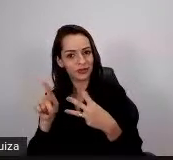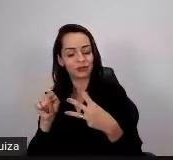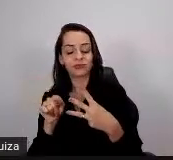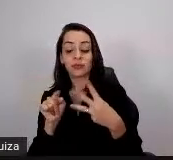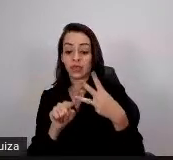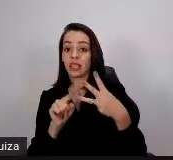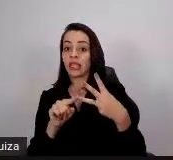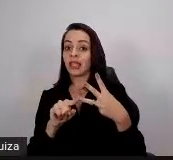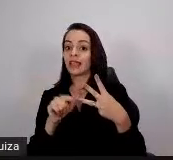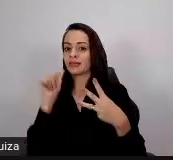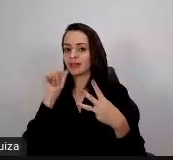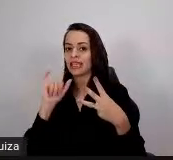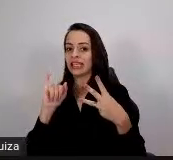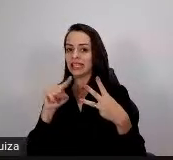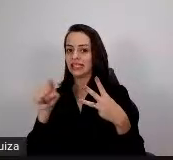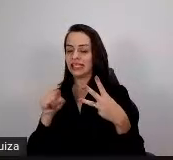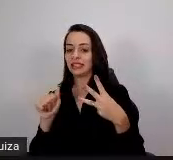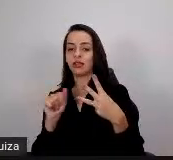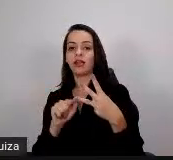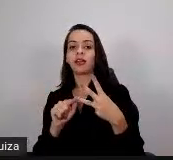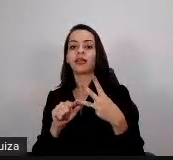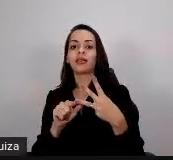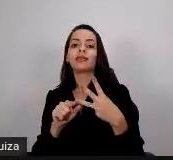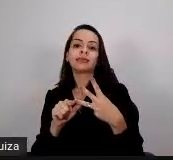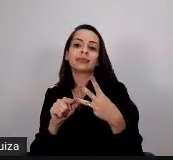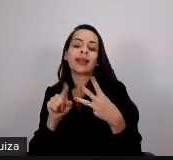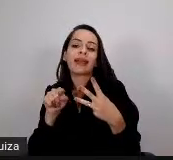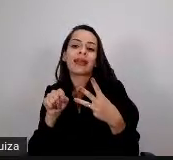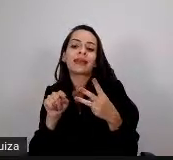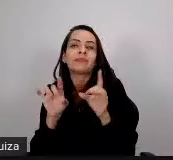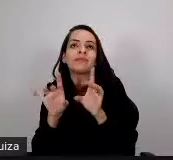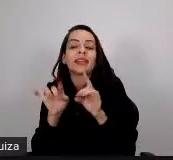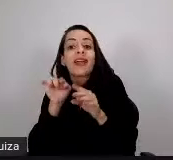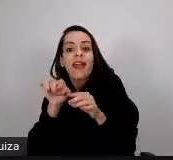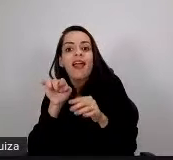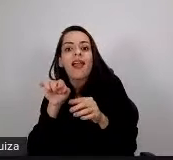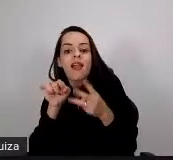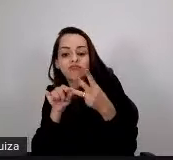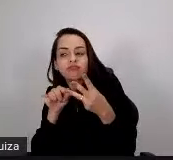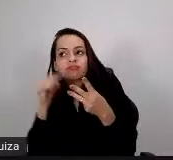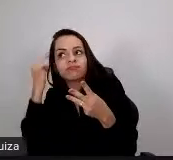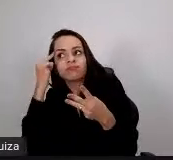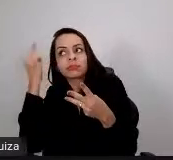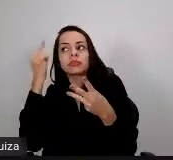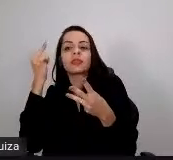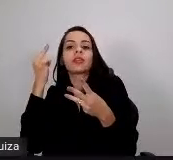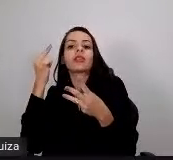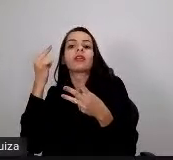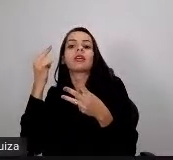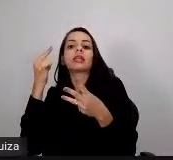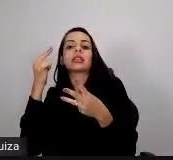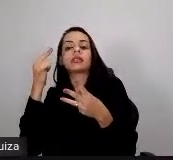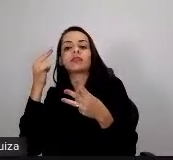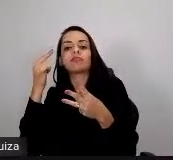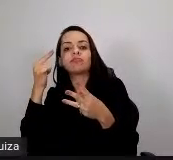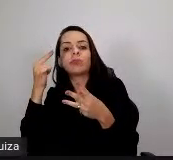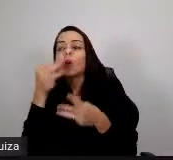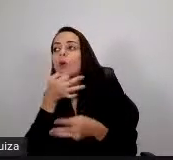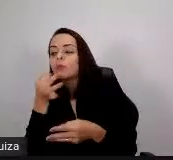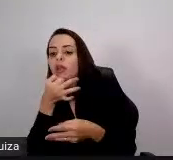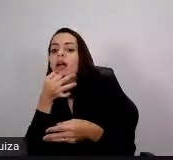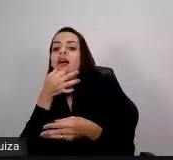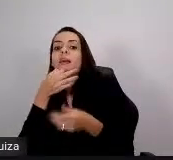para o IFNMG, e a ideia foi abraçada pela Pró-Reitoria de Ensino, pelo professor Ricardo Cardoso, professor